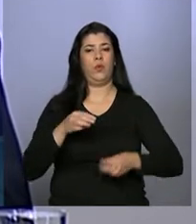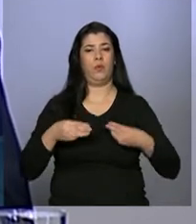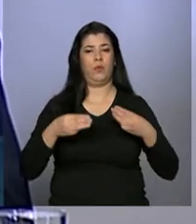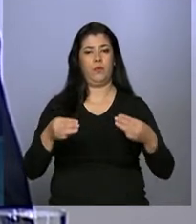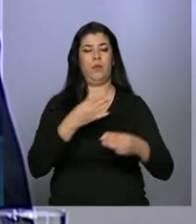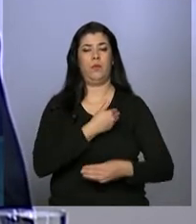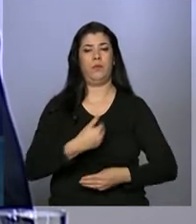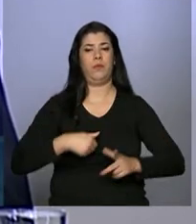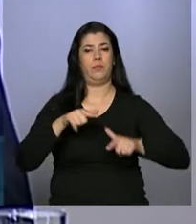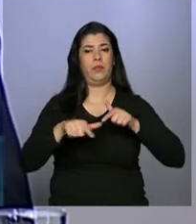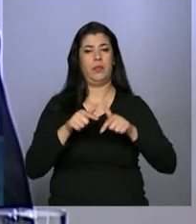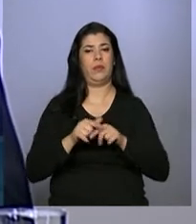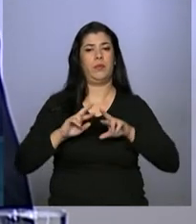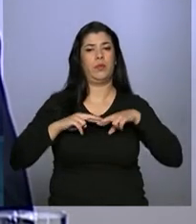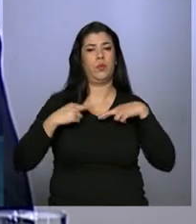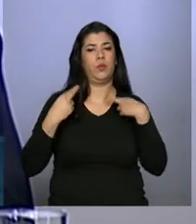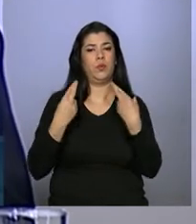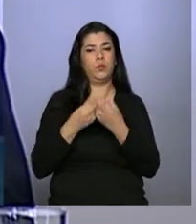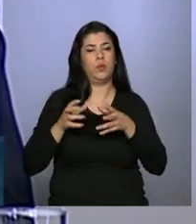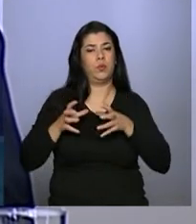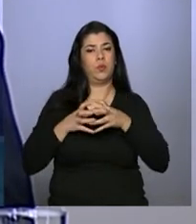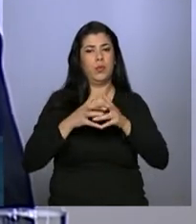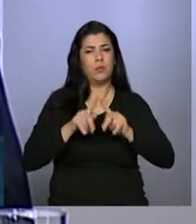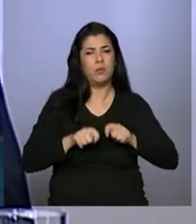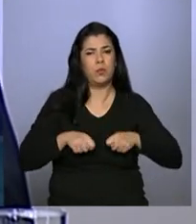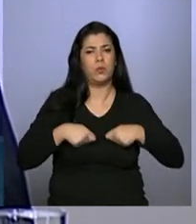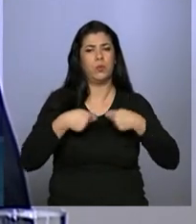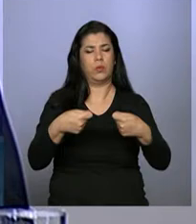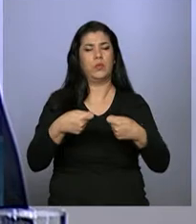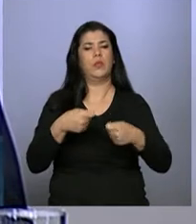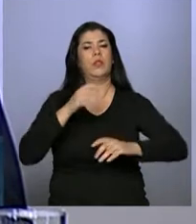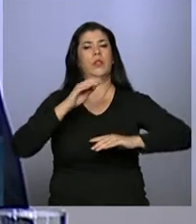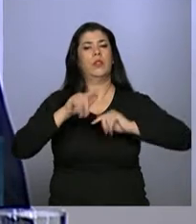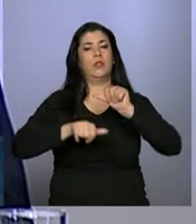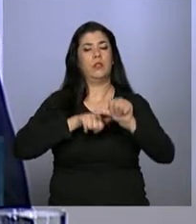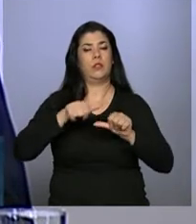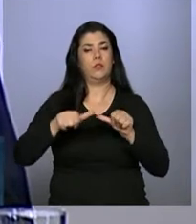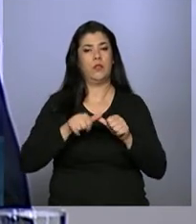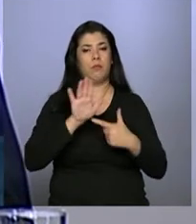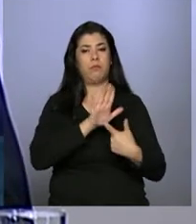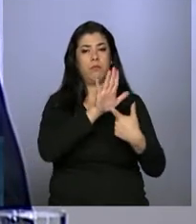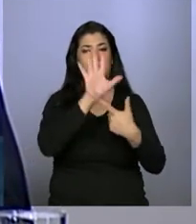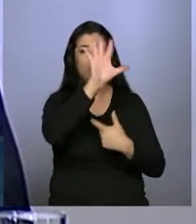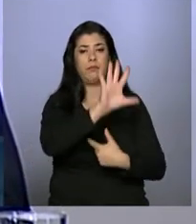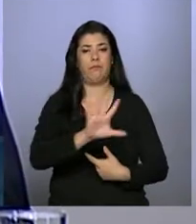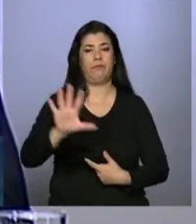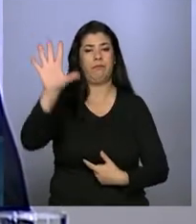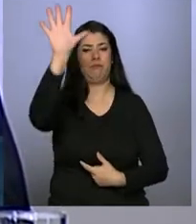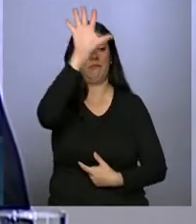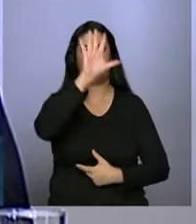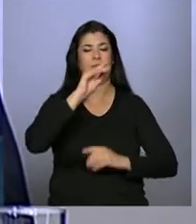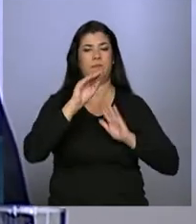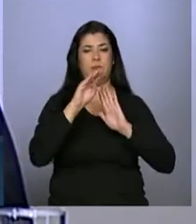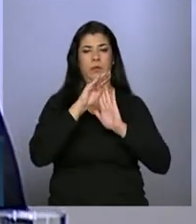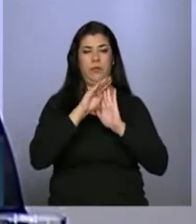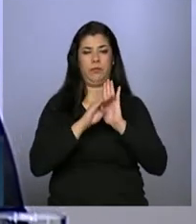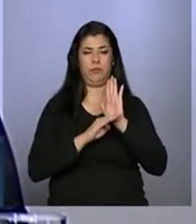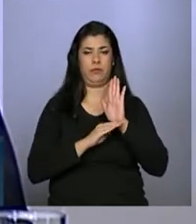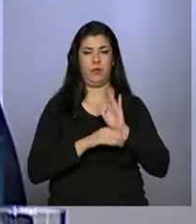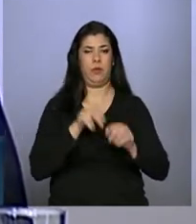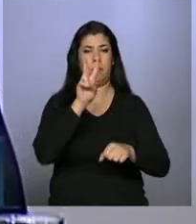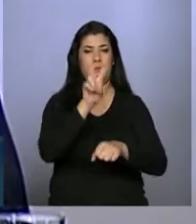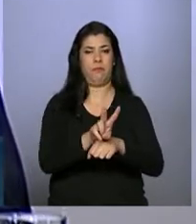parceiros reúnem esforços para tornar nacional esse programa de prevenção,